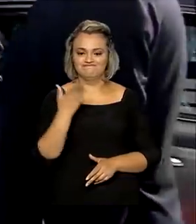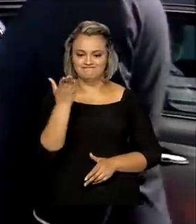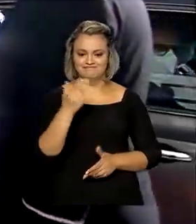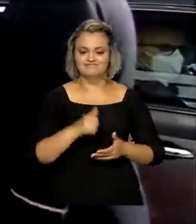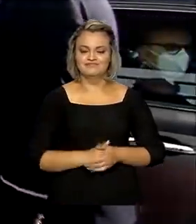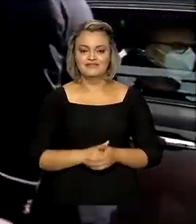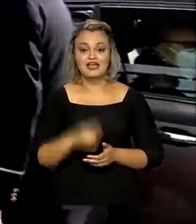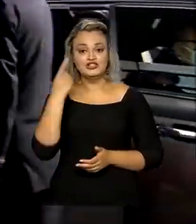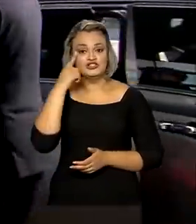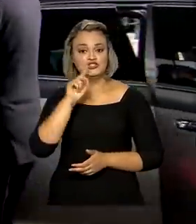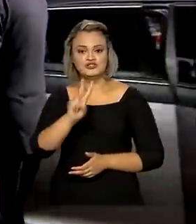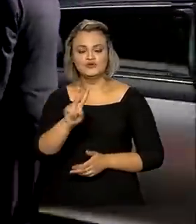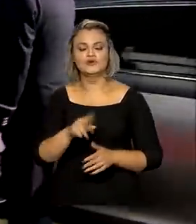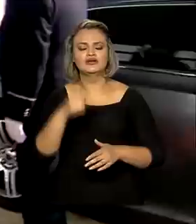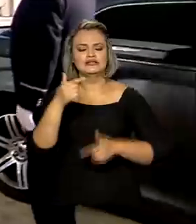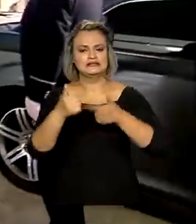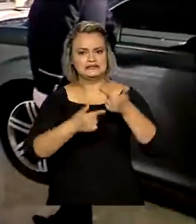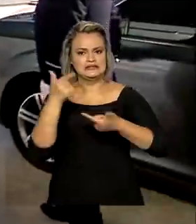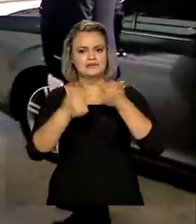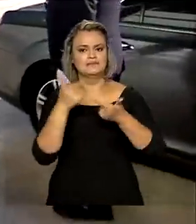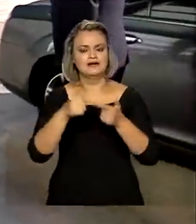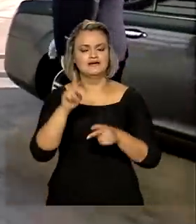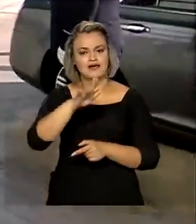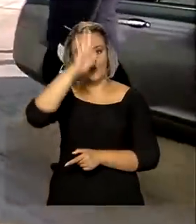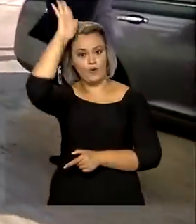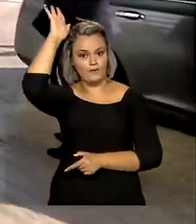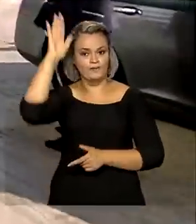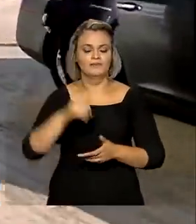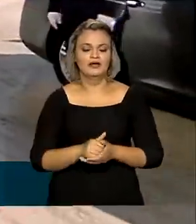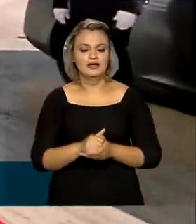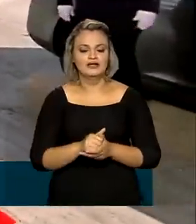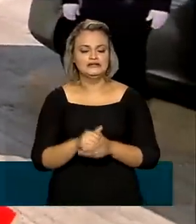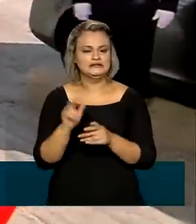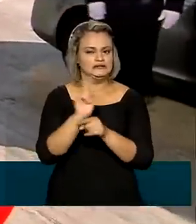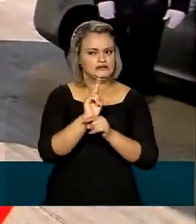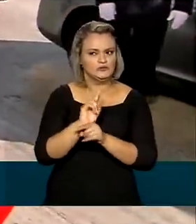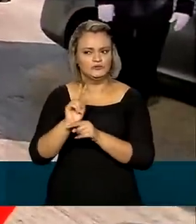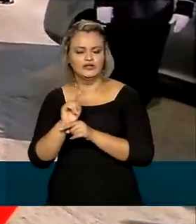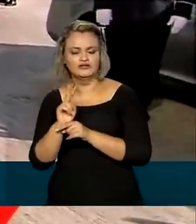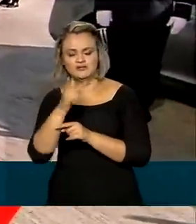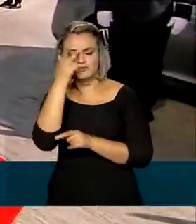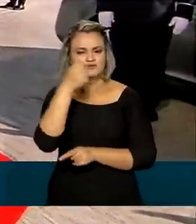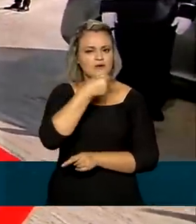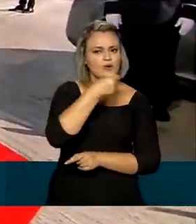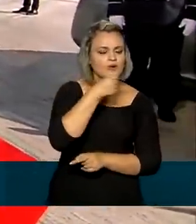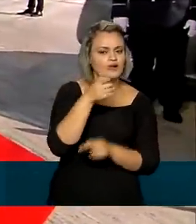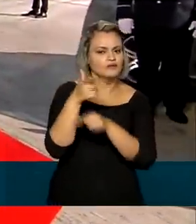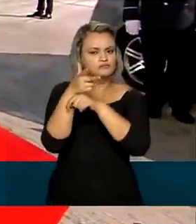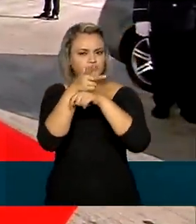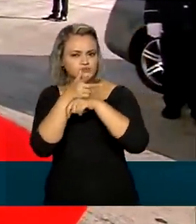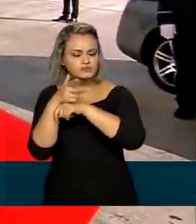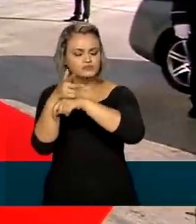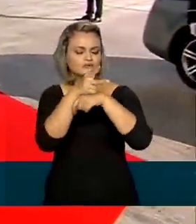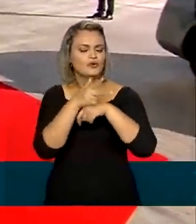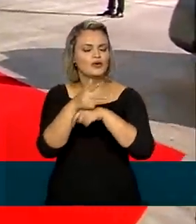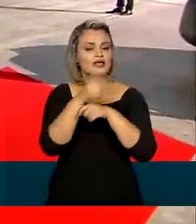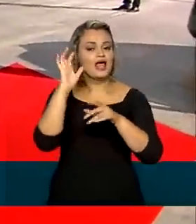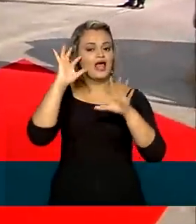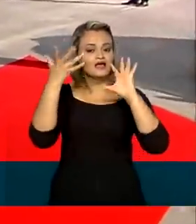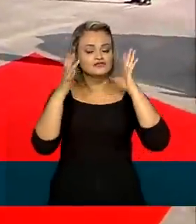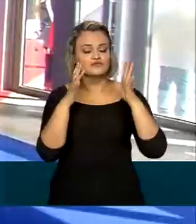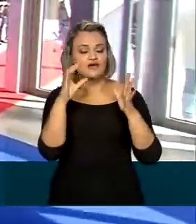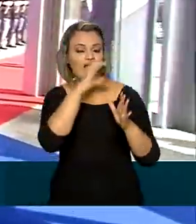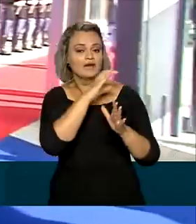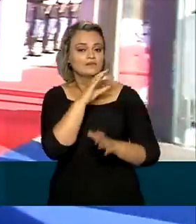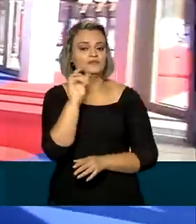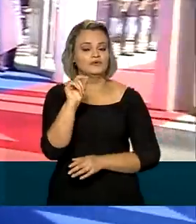Foram dois dias intensos em Roma. Segurança reforçada, muitos jornalistas e a intenção de resolver a médio